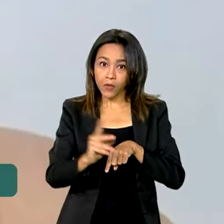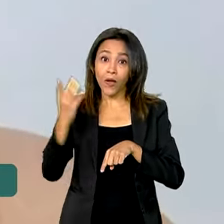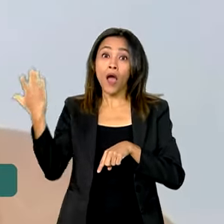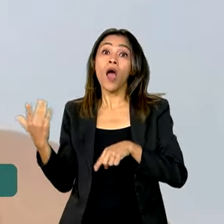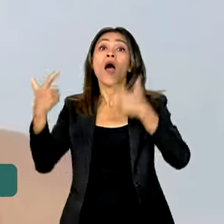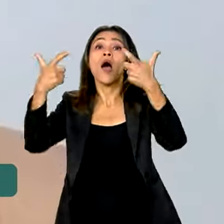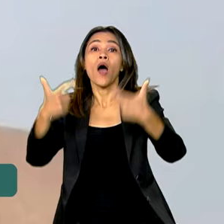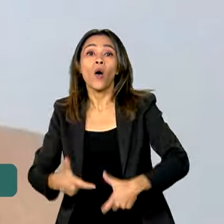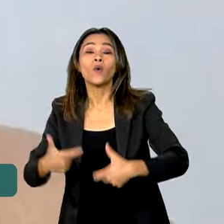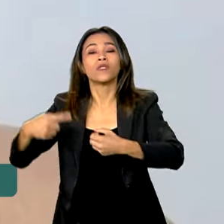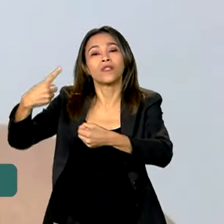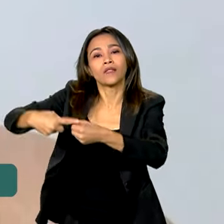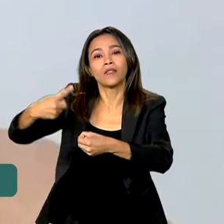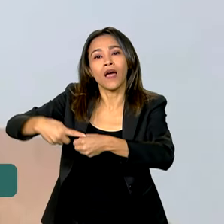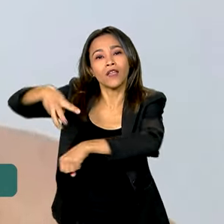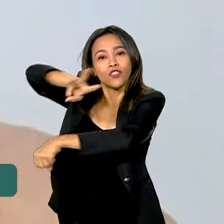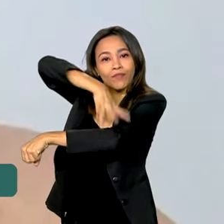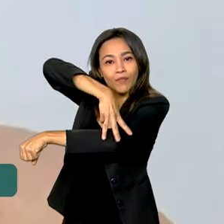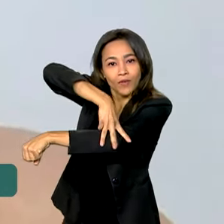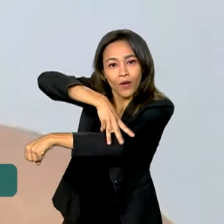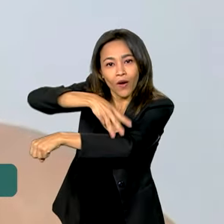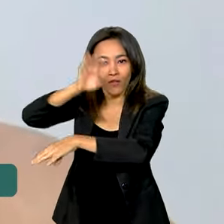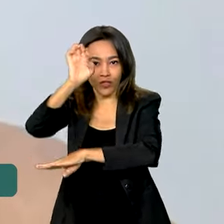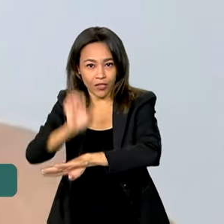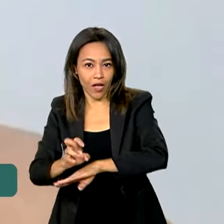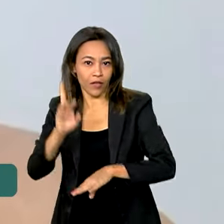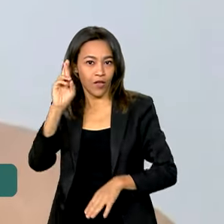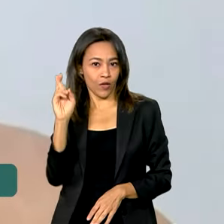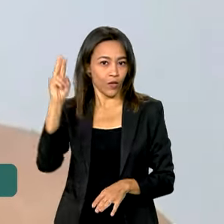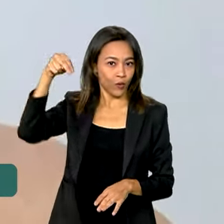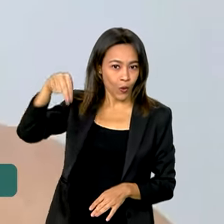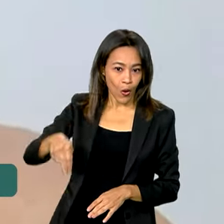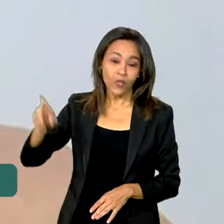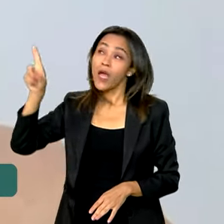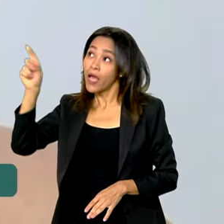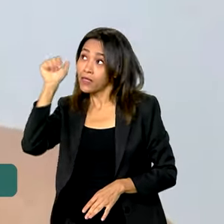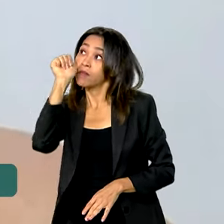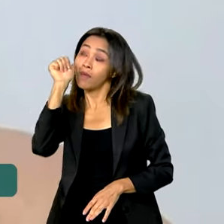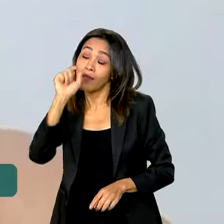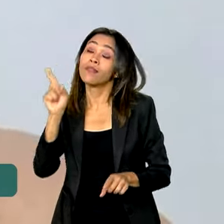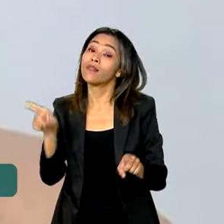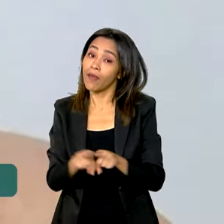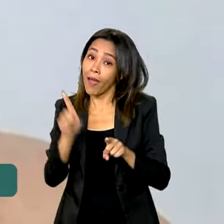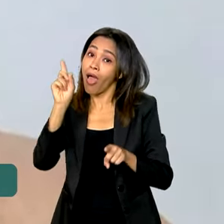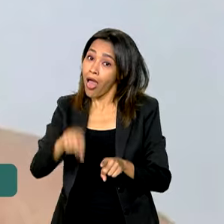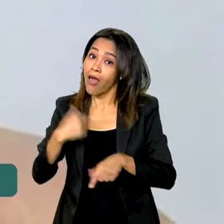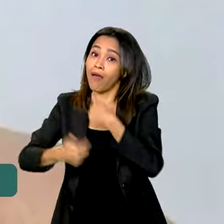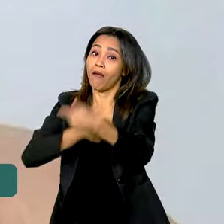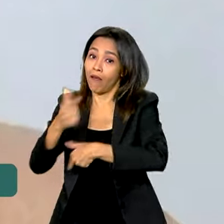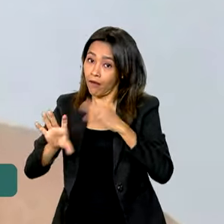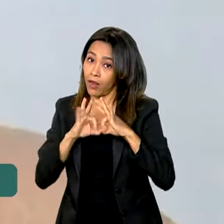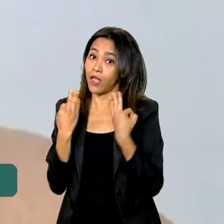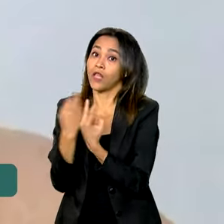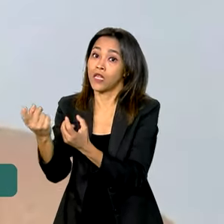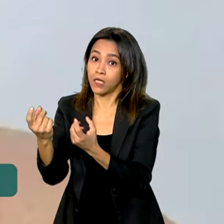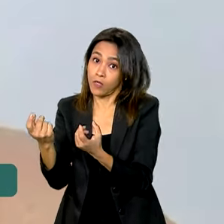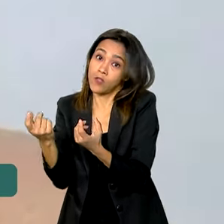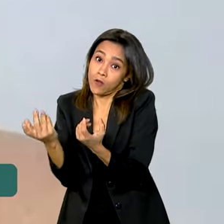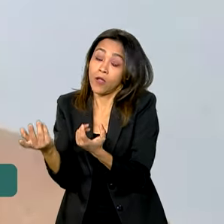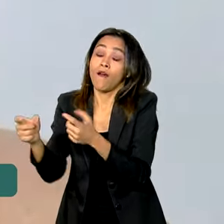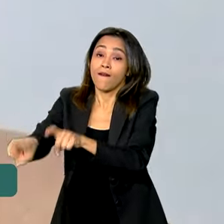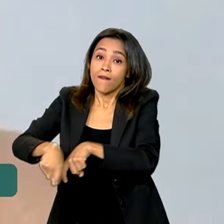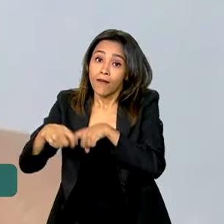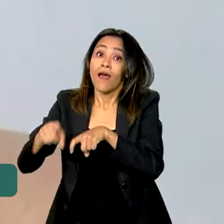no Rio Grande do Norte, por exemplo, Neneide, que também é agricultora familiar, reconhece o ganho em